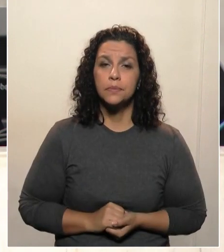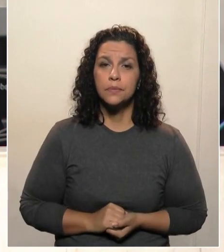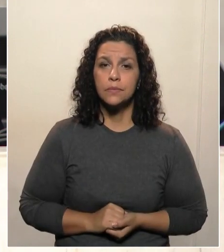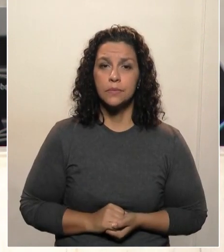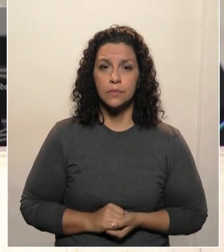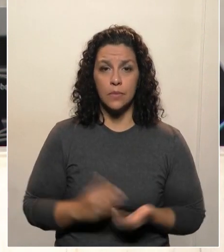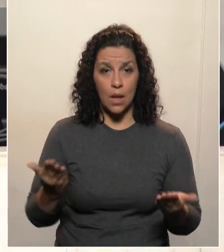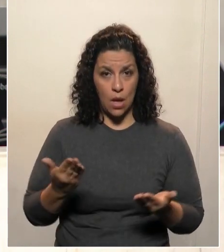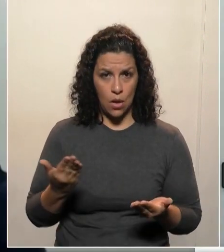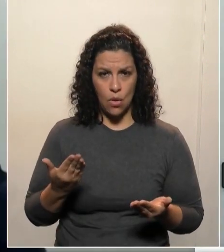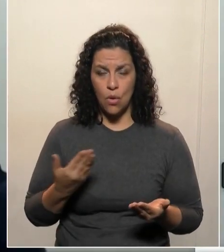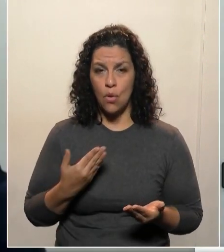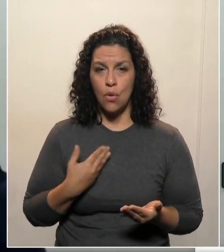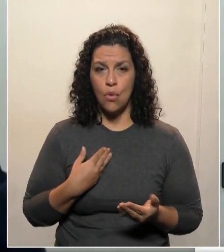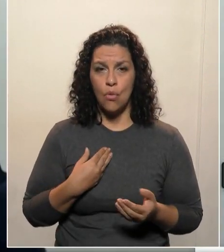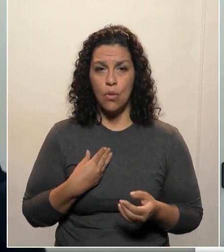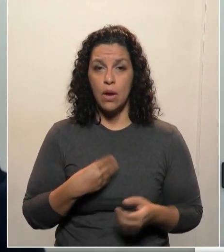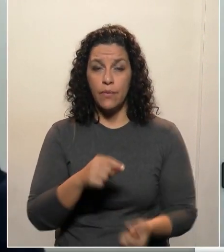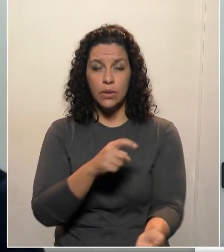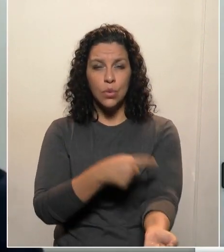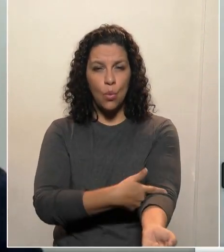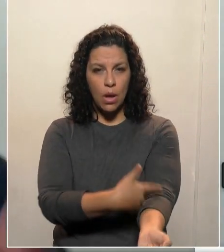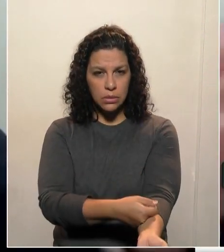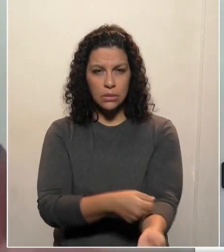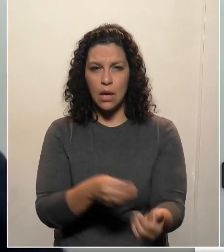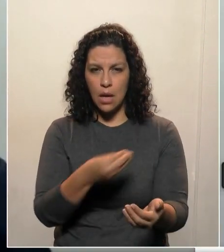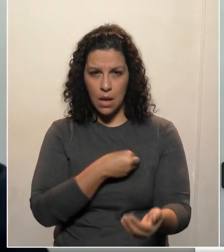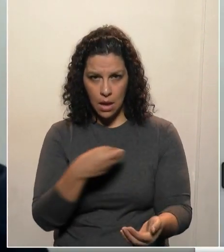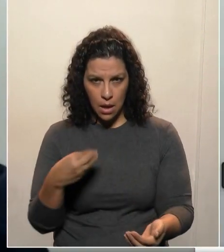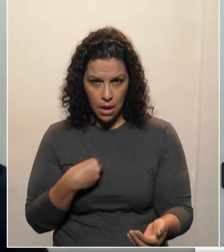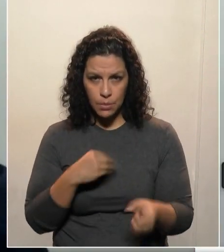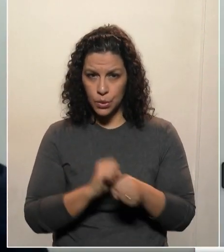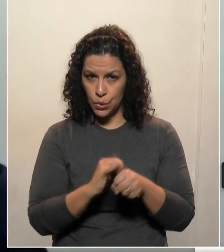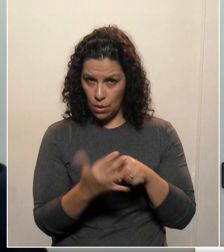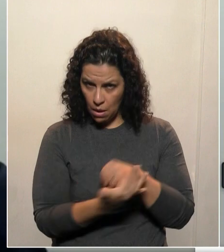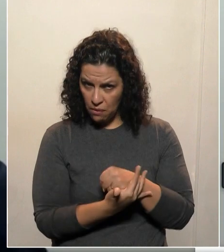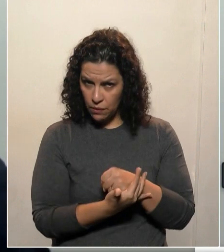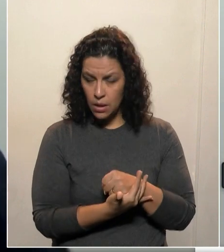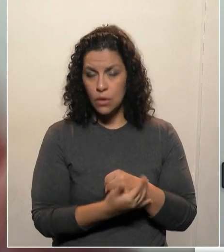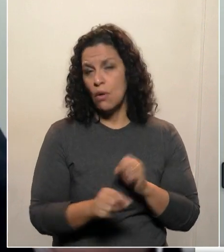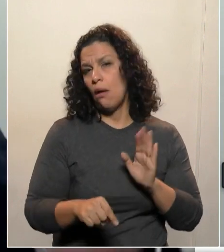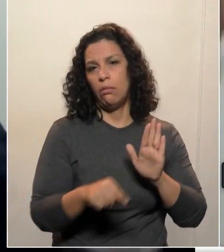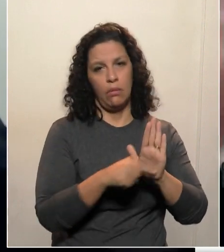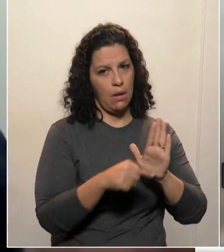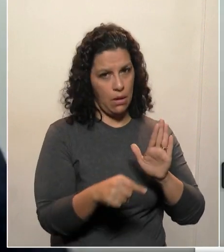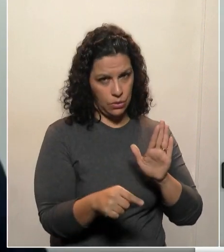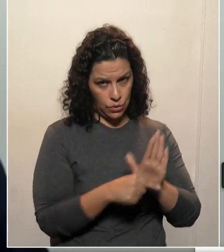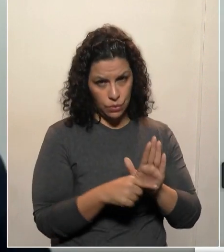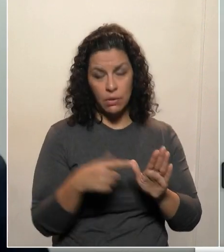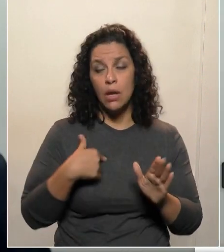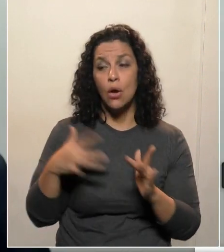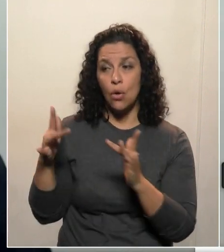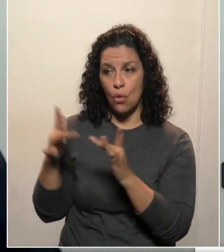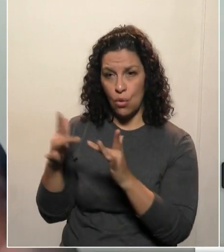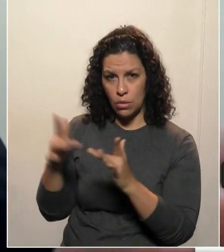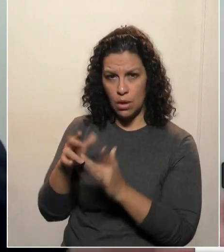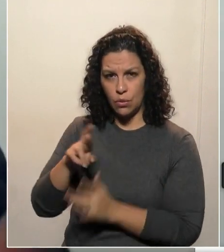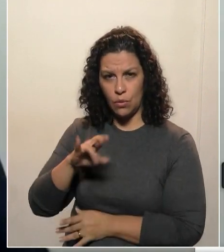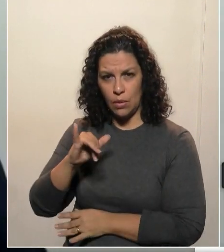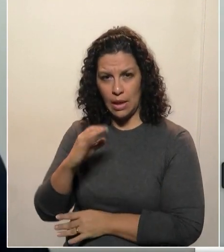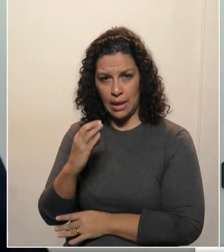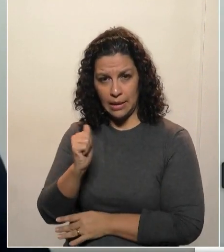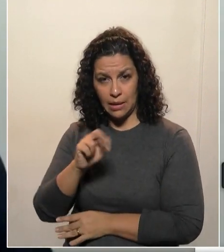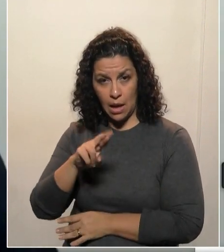O teste deu negativo para o coronavírus. Todos sabem que o governador esteve com o nosso ex-ministro Ricardo Barros, que